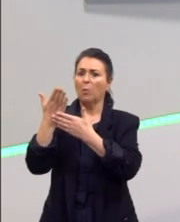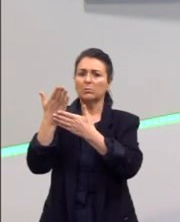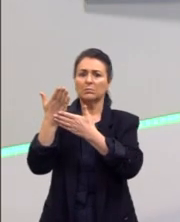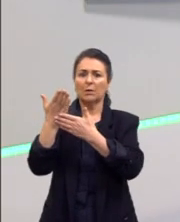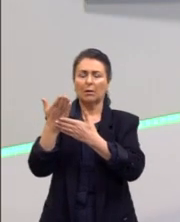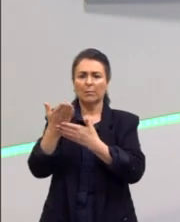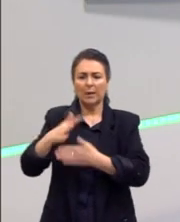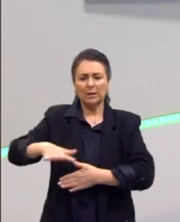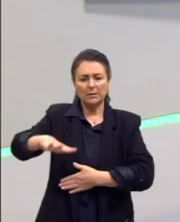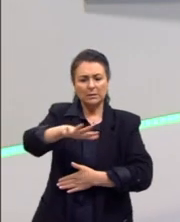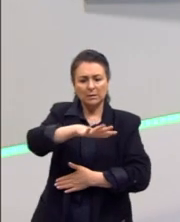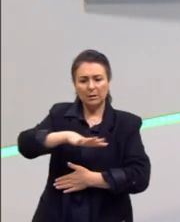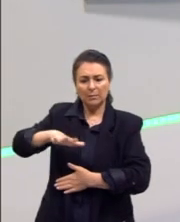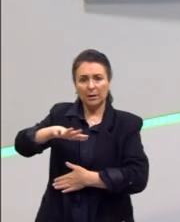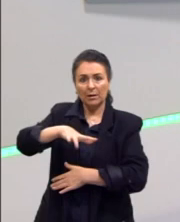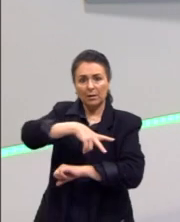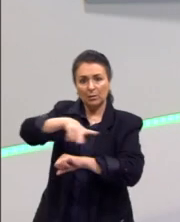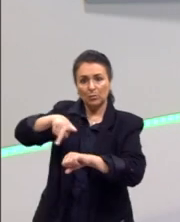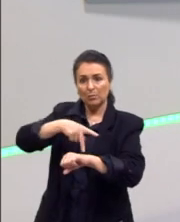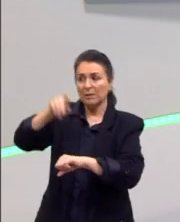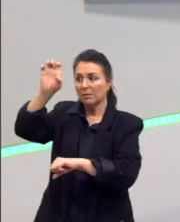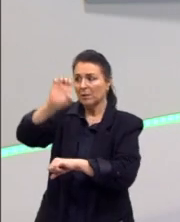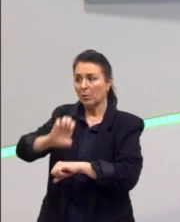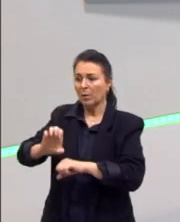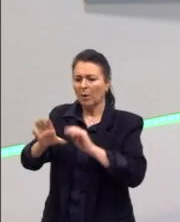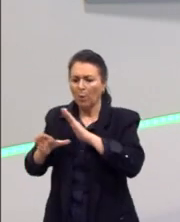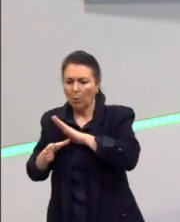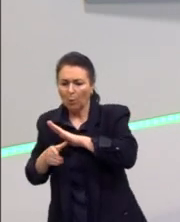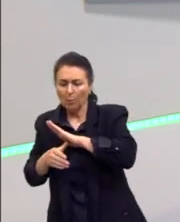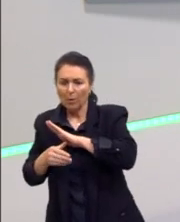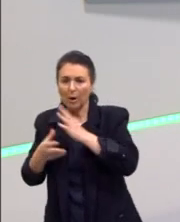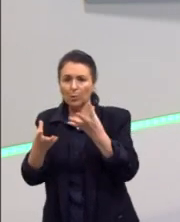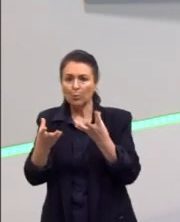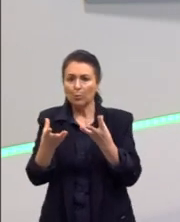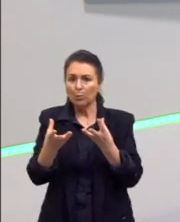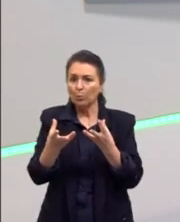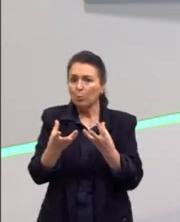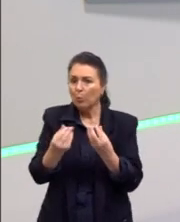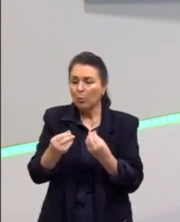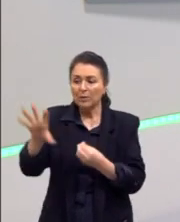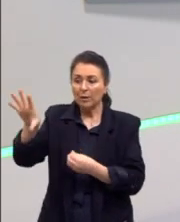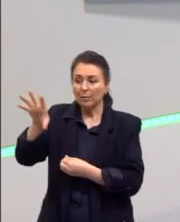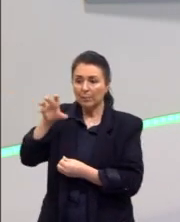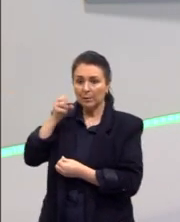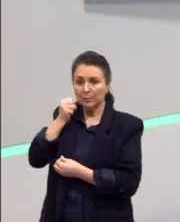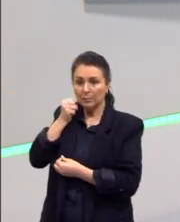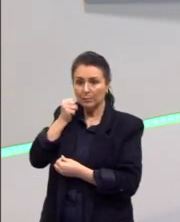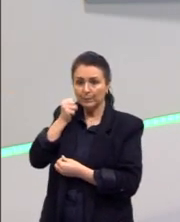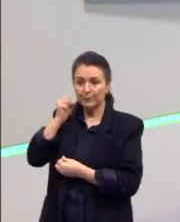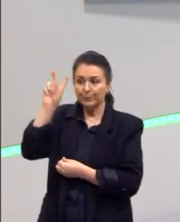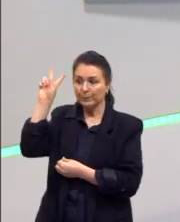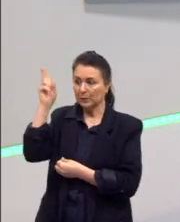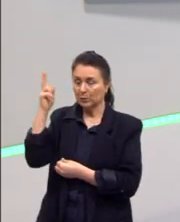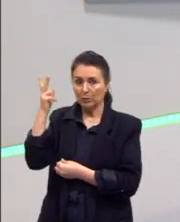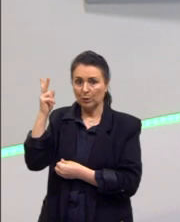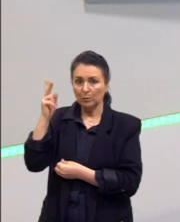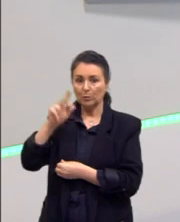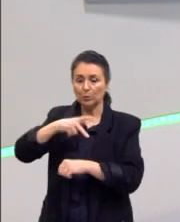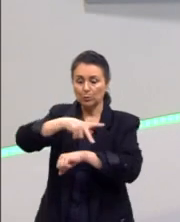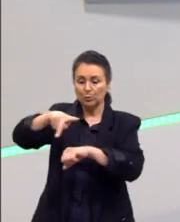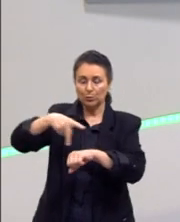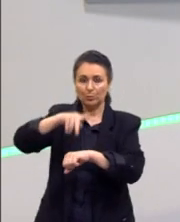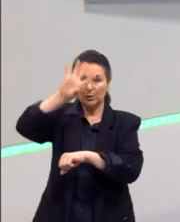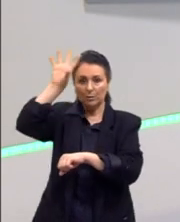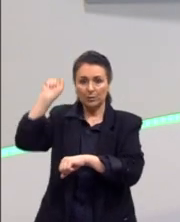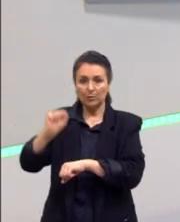momento, os países europeus saquearam, roubaram muitos patrimônios históricos importantes dos países africanos.